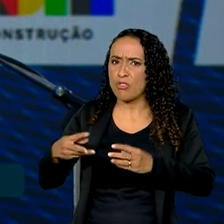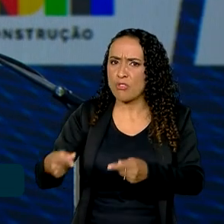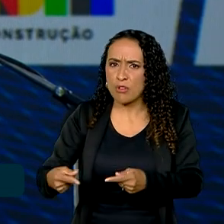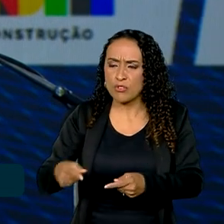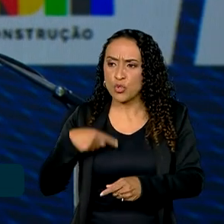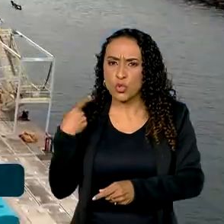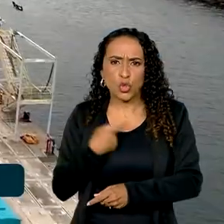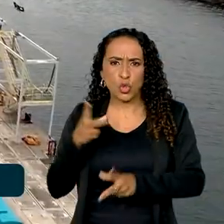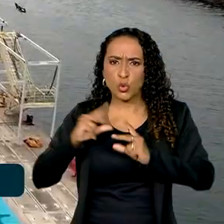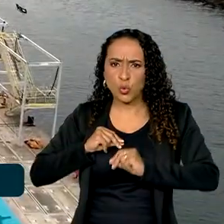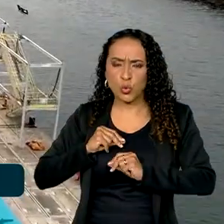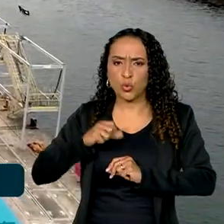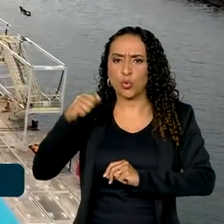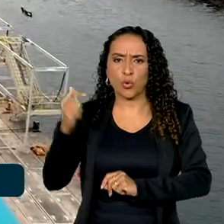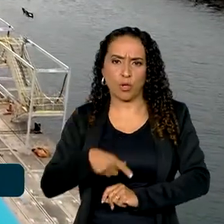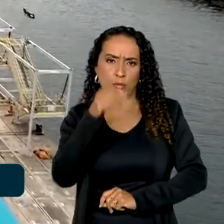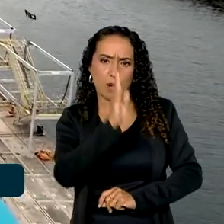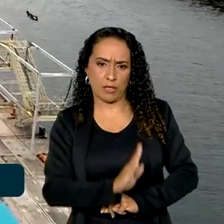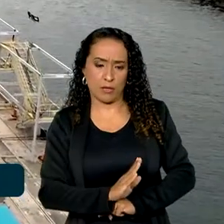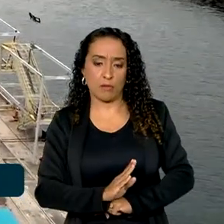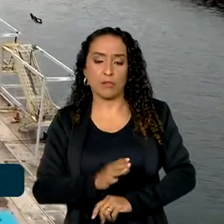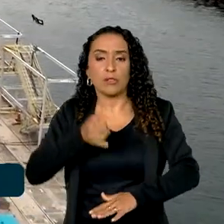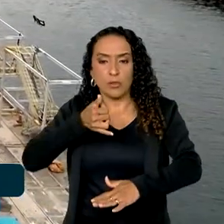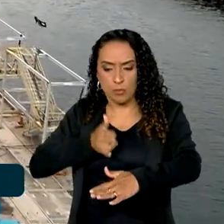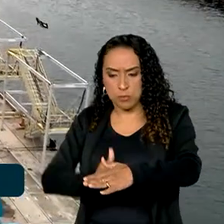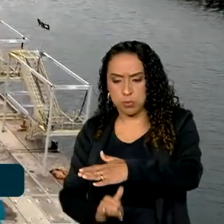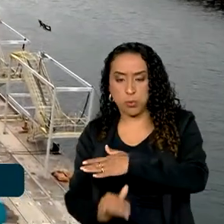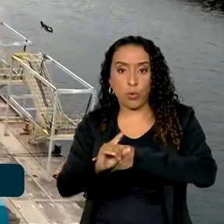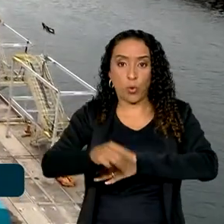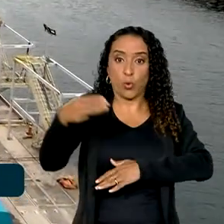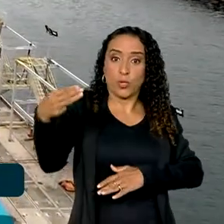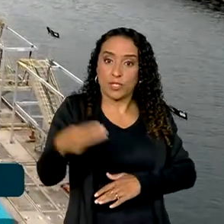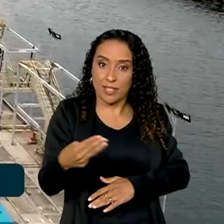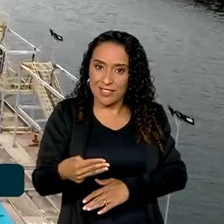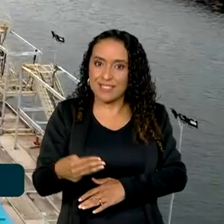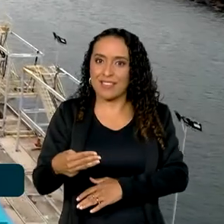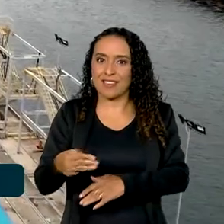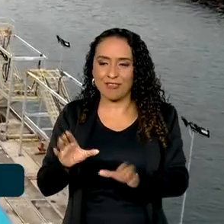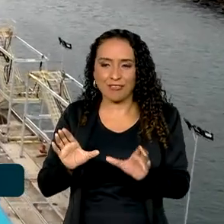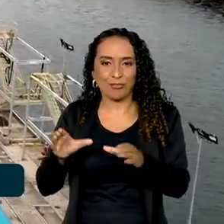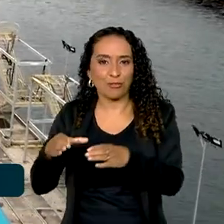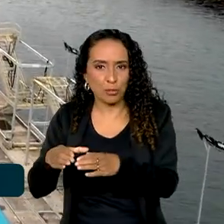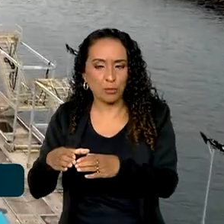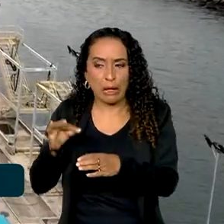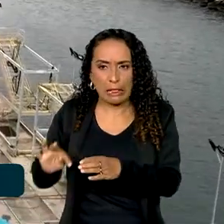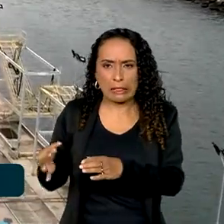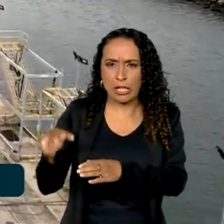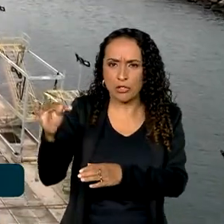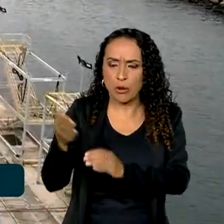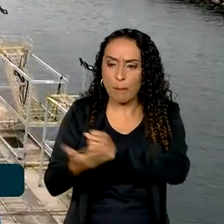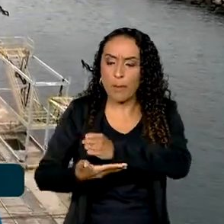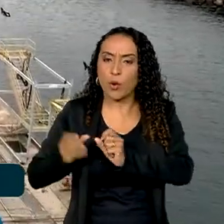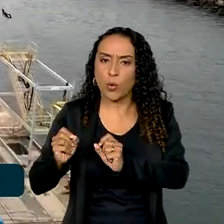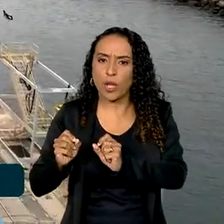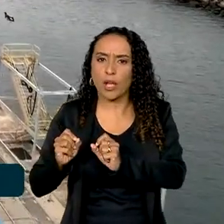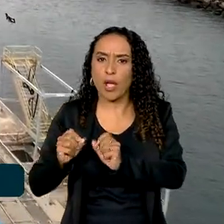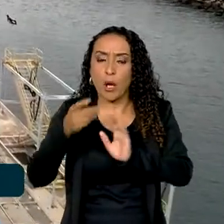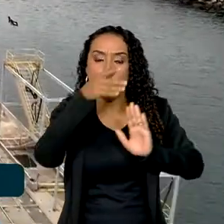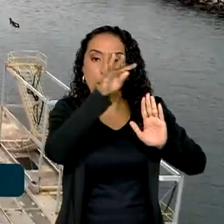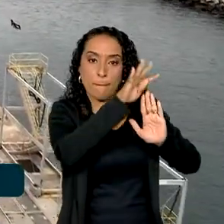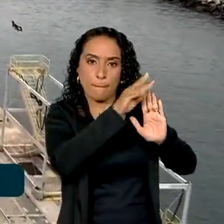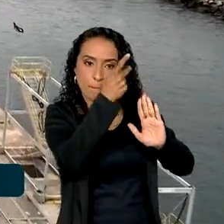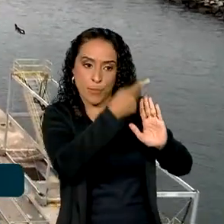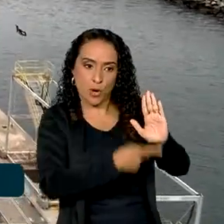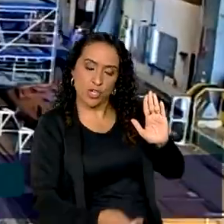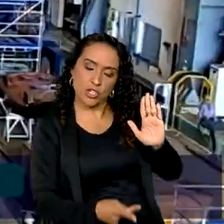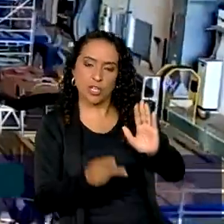do que com o Brasil. O tonelheiro é o terceiro submarino da família, com a tecnologia baseada no projeto francês